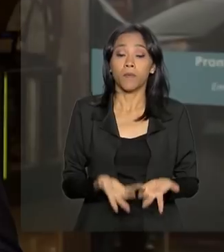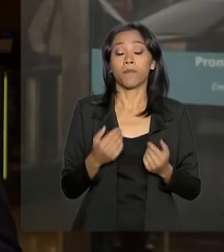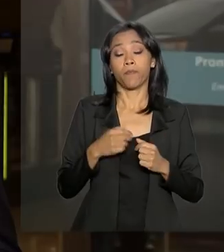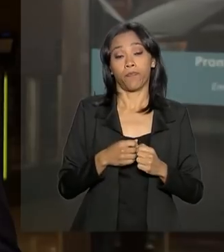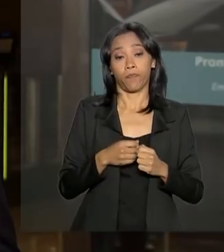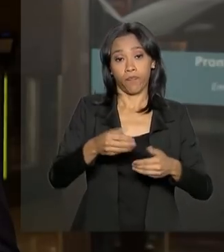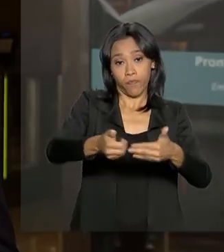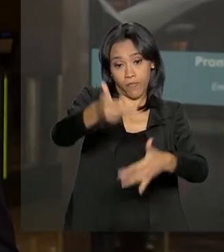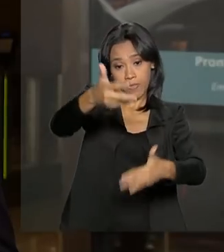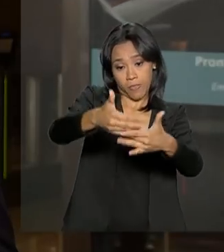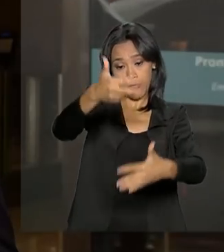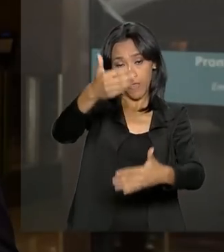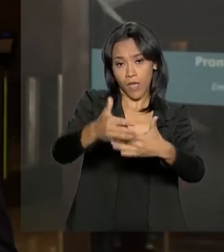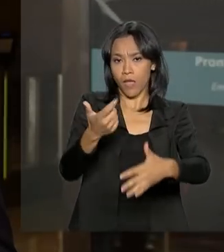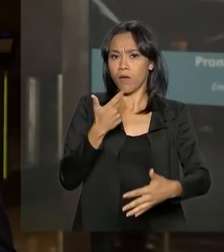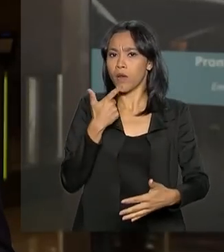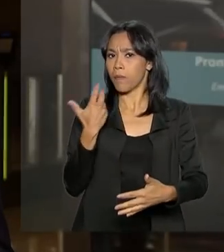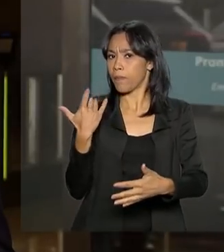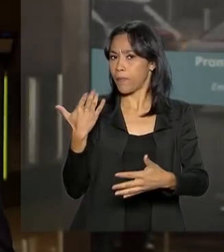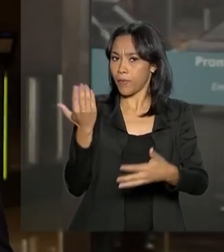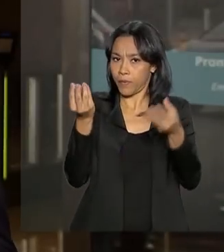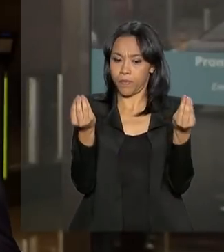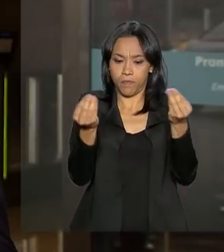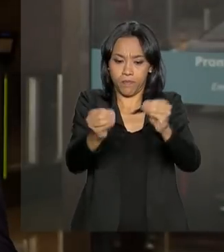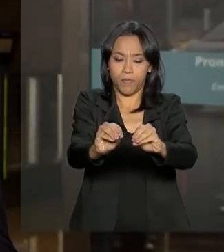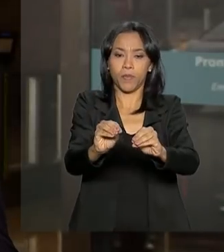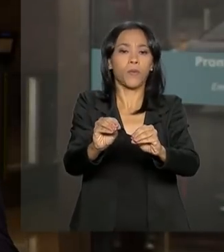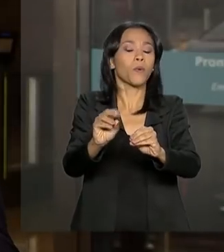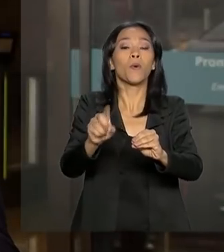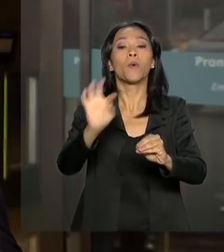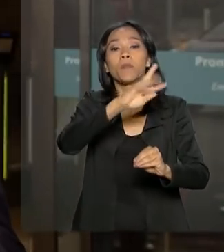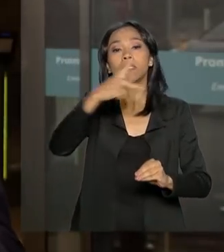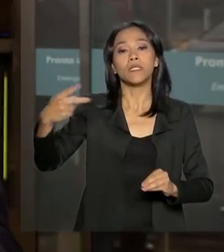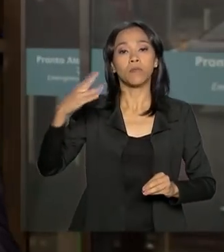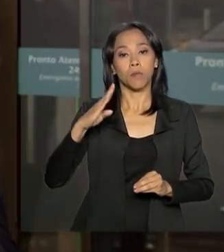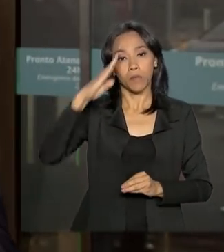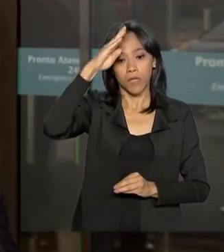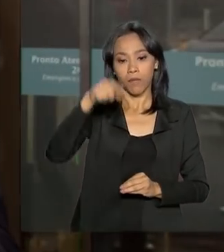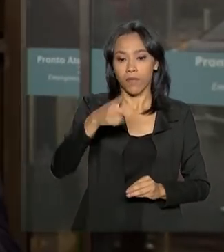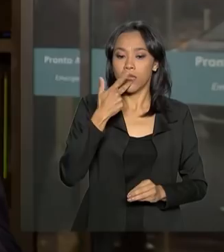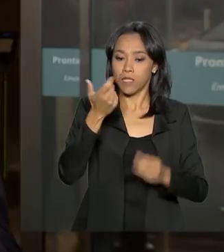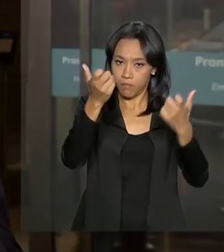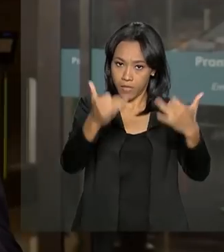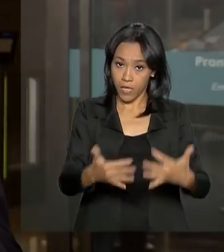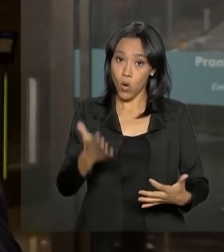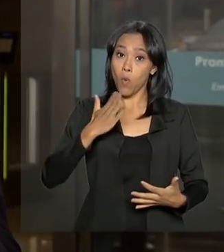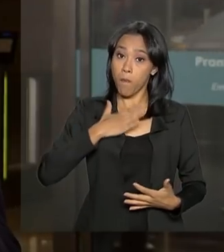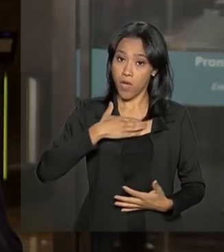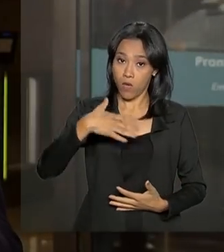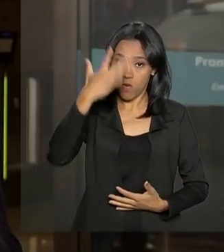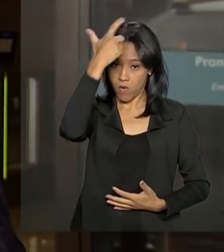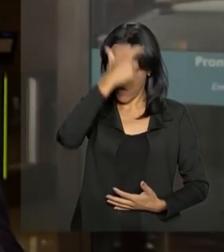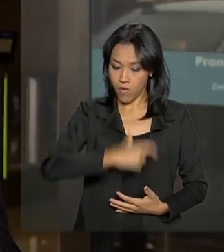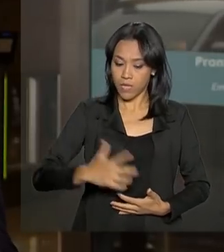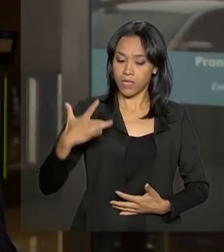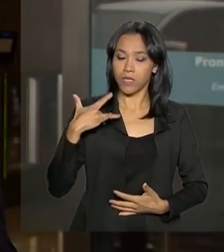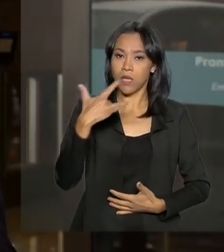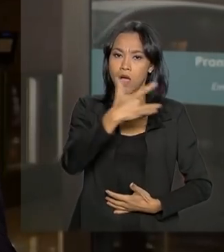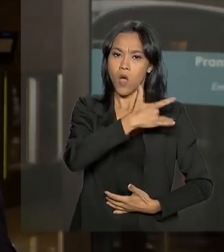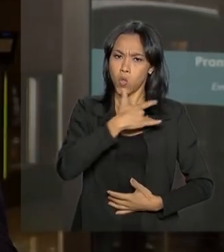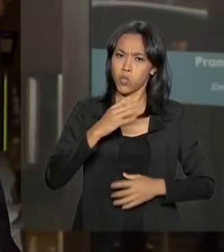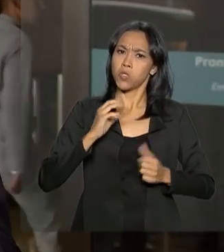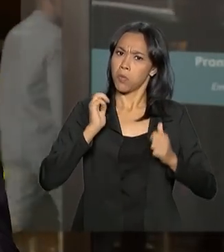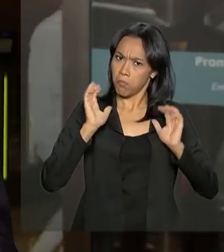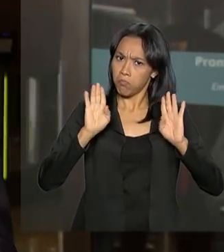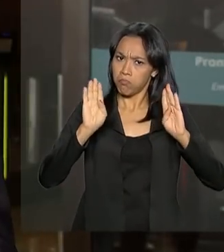publicou agora há pouco uma mensagem. Disse o presidente, meu estado de saúde neste momento encontra-se em plena